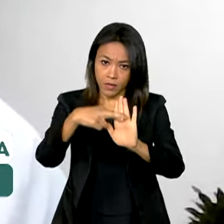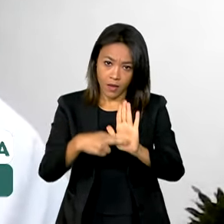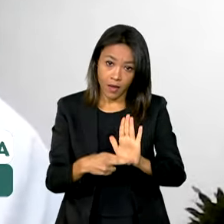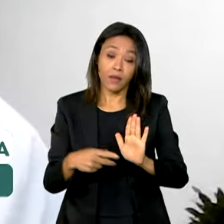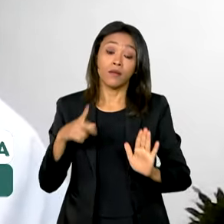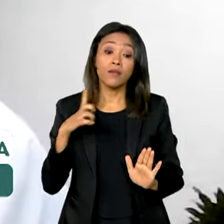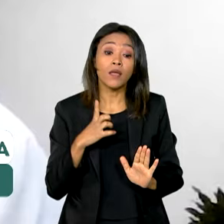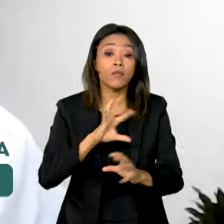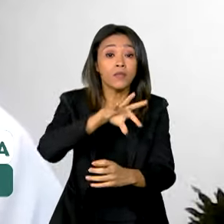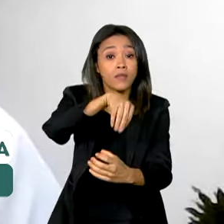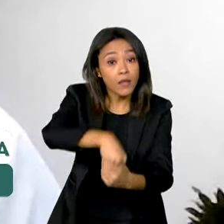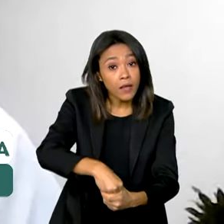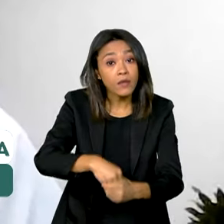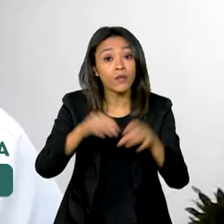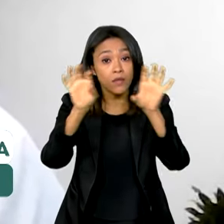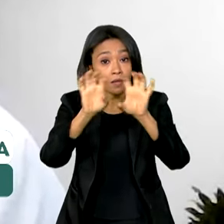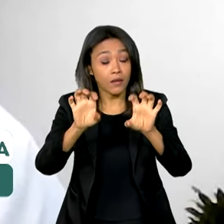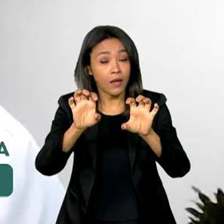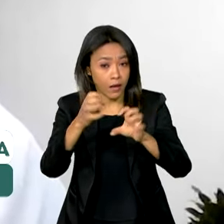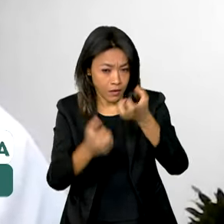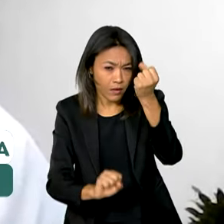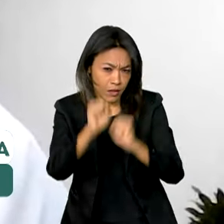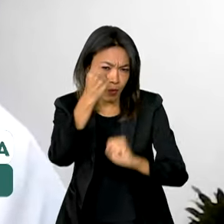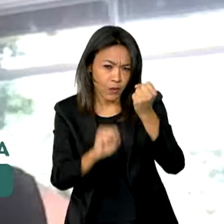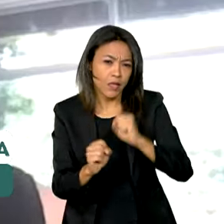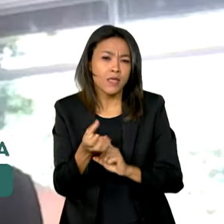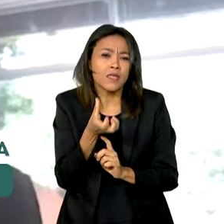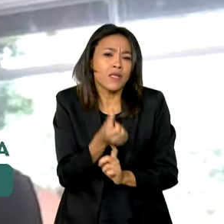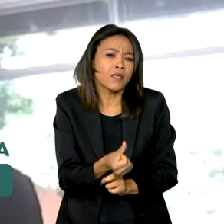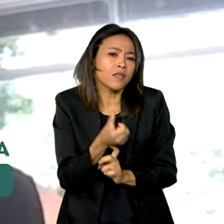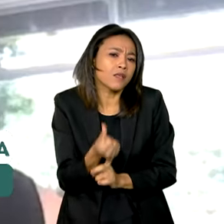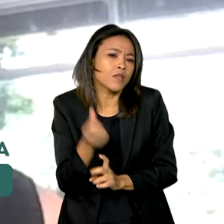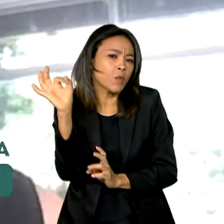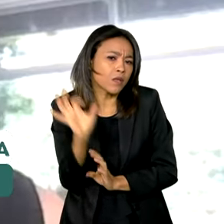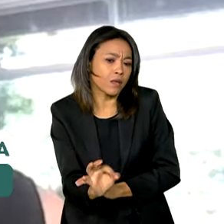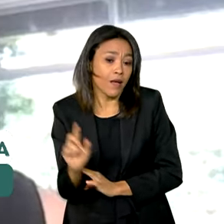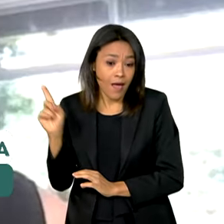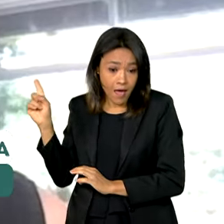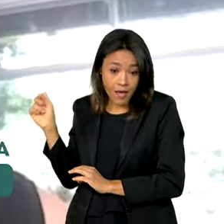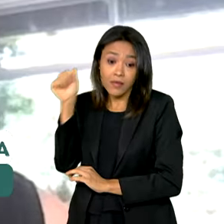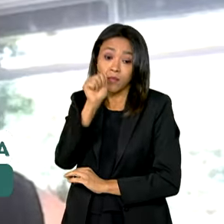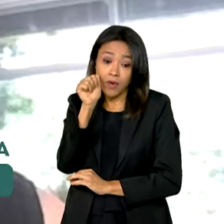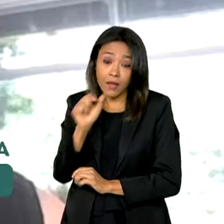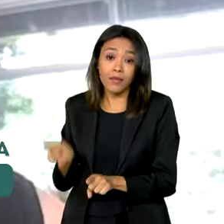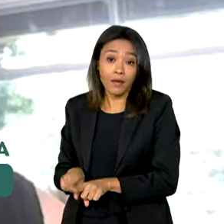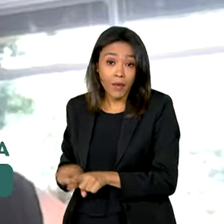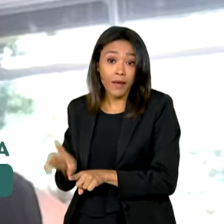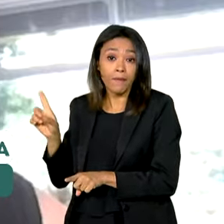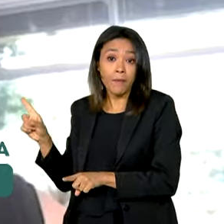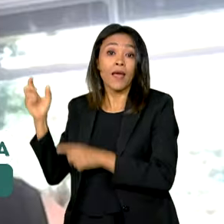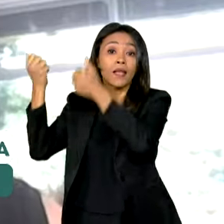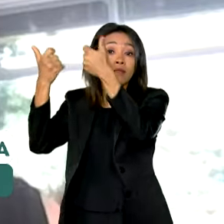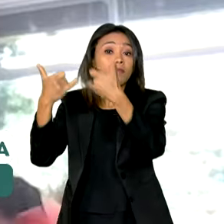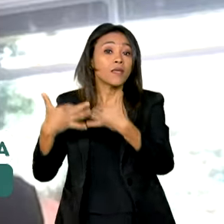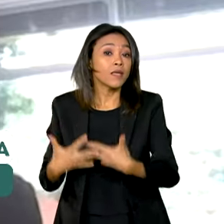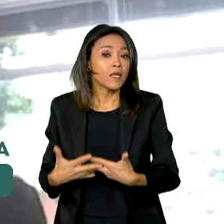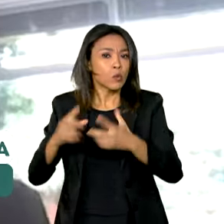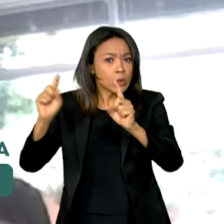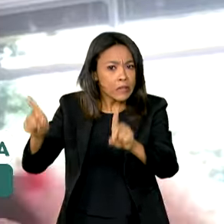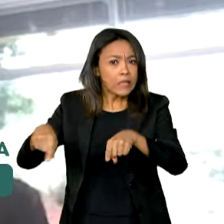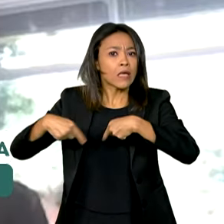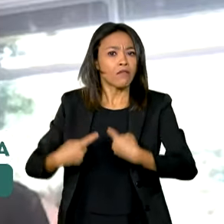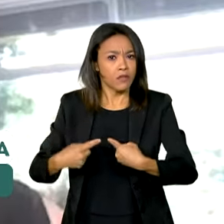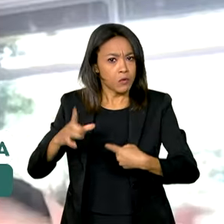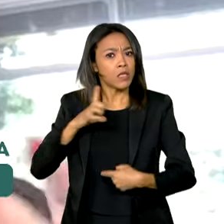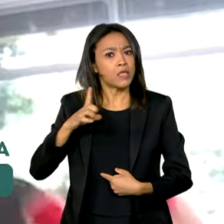feminino equivalente a 66%. Fernanda é uma delas. Ela fala sobre os desafios que encontrou no